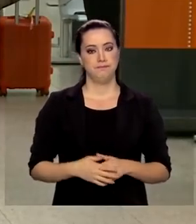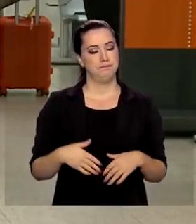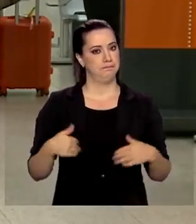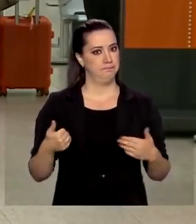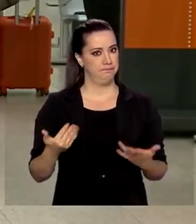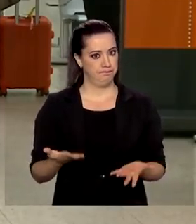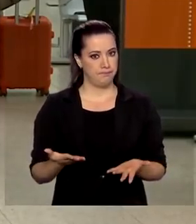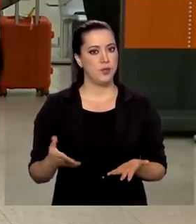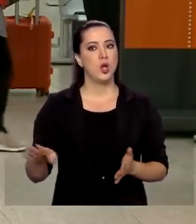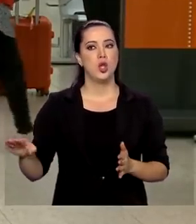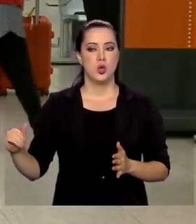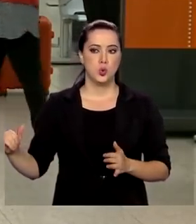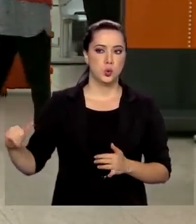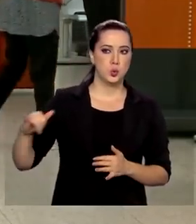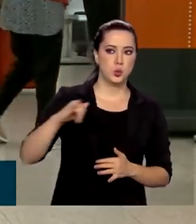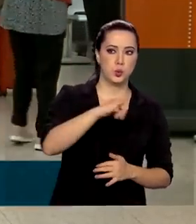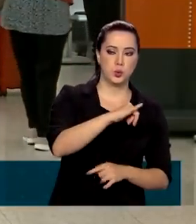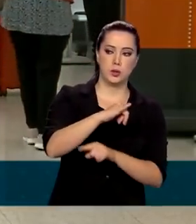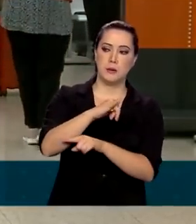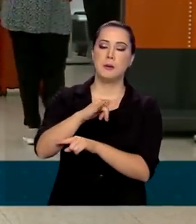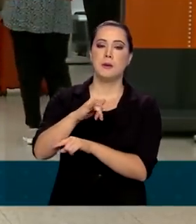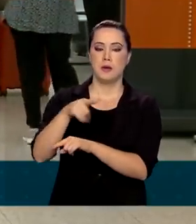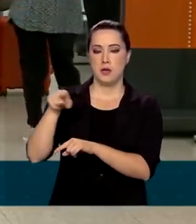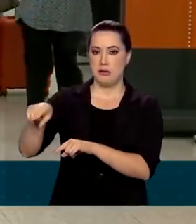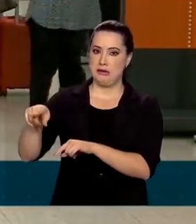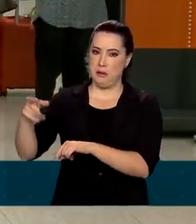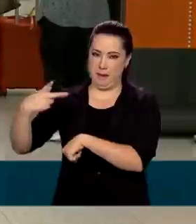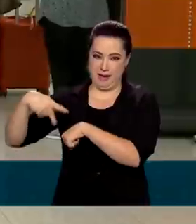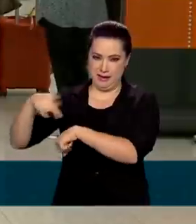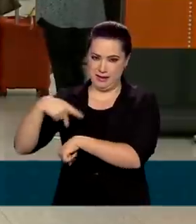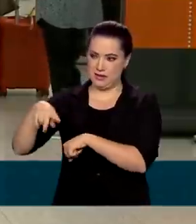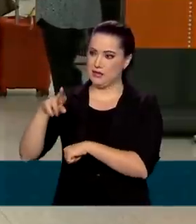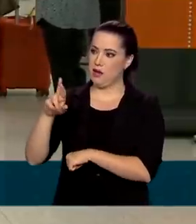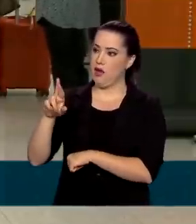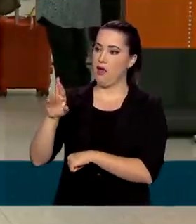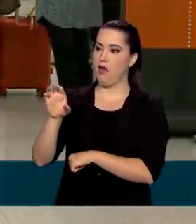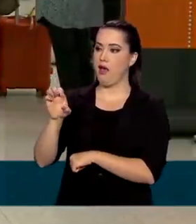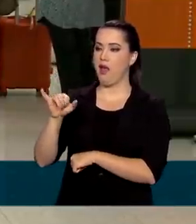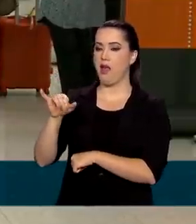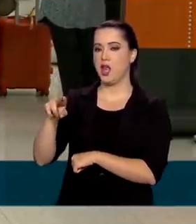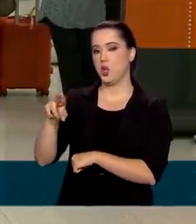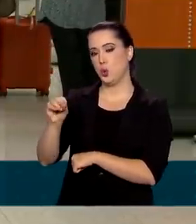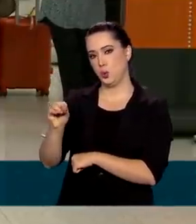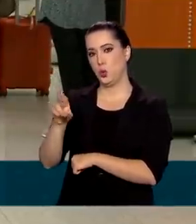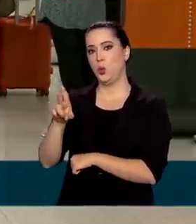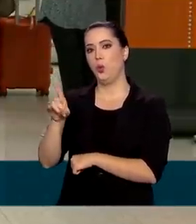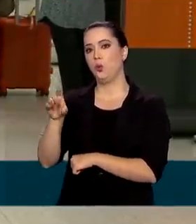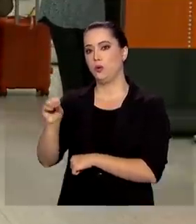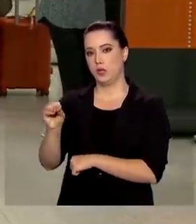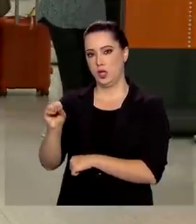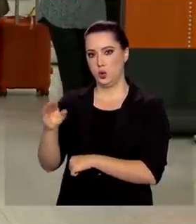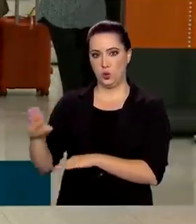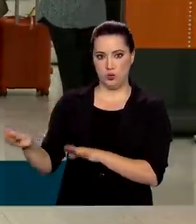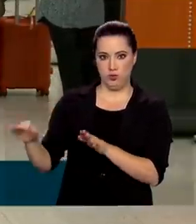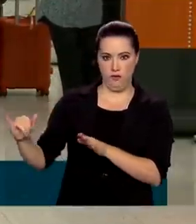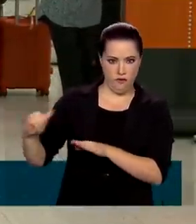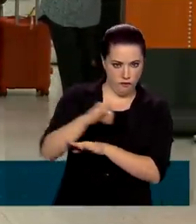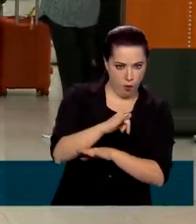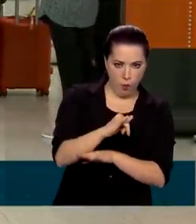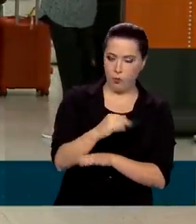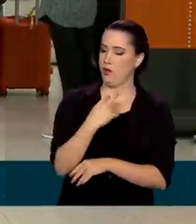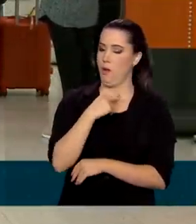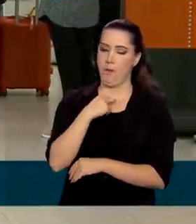vale para os voos que tiveram origem ou passaram pelo Reino Unido. A suspensão segue recomendação da Anvisa,